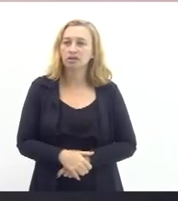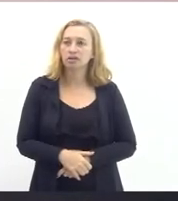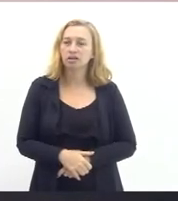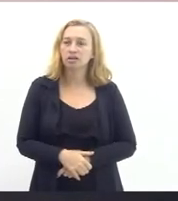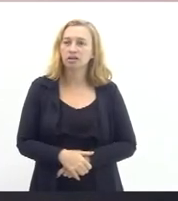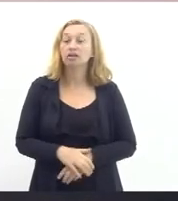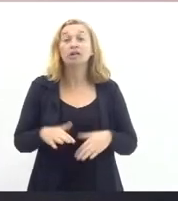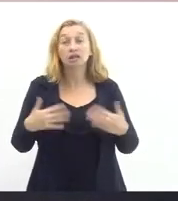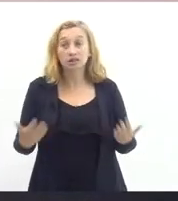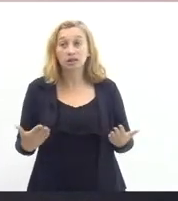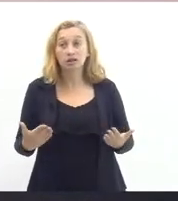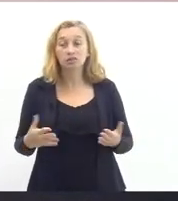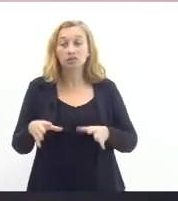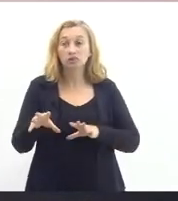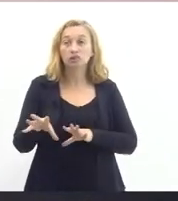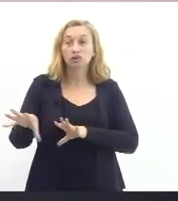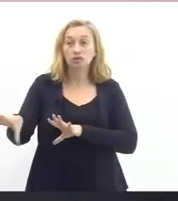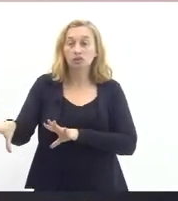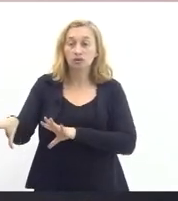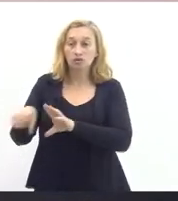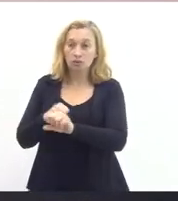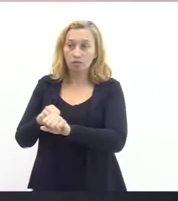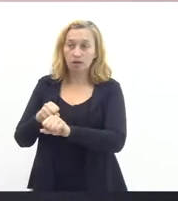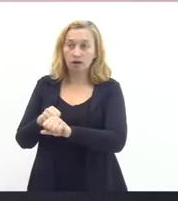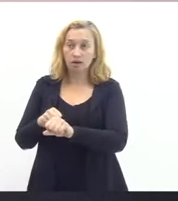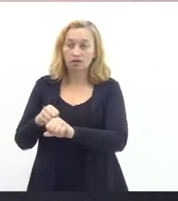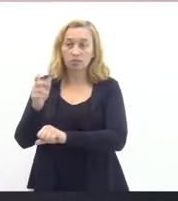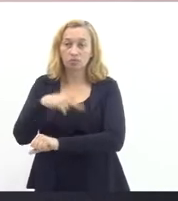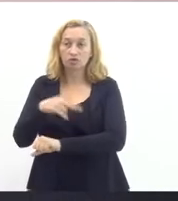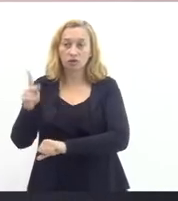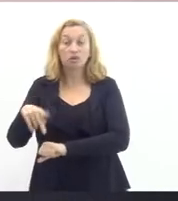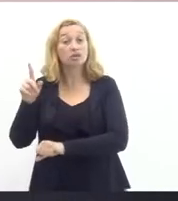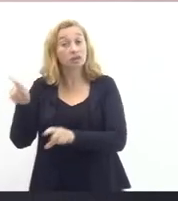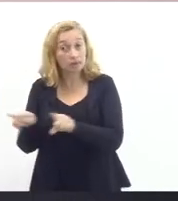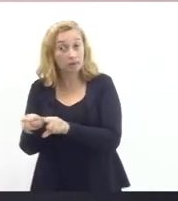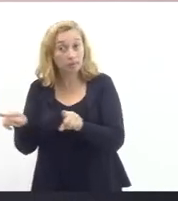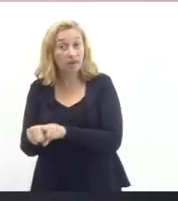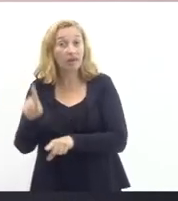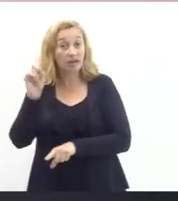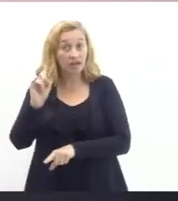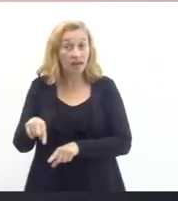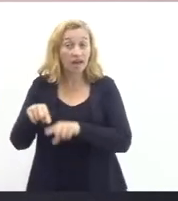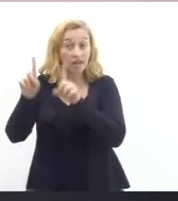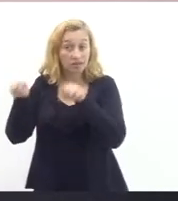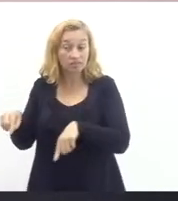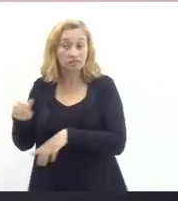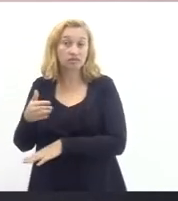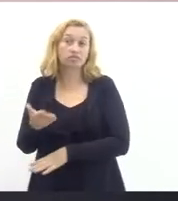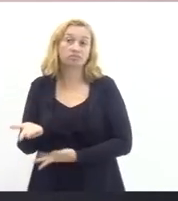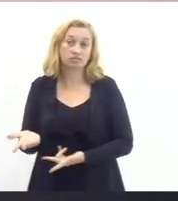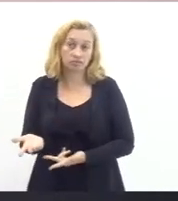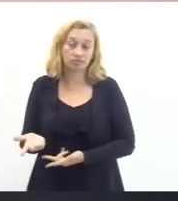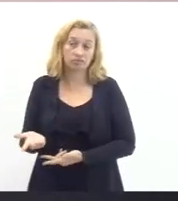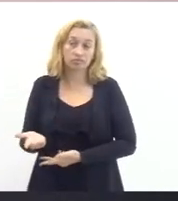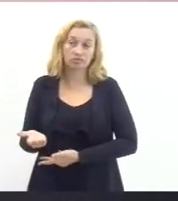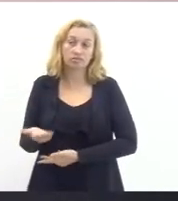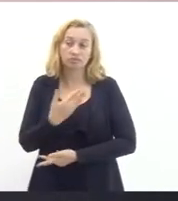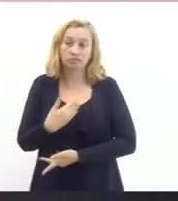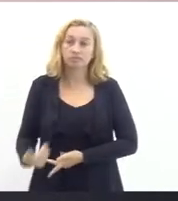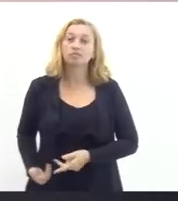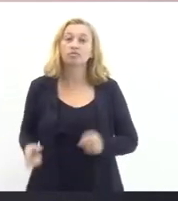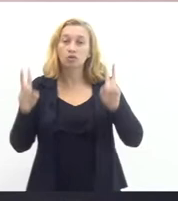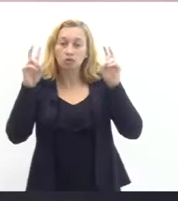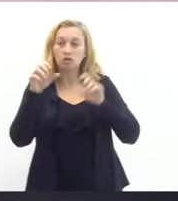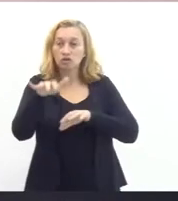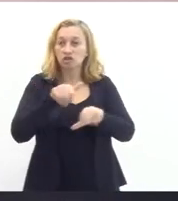então aqueles que me formaram também são servidores públicos então é quando quando o assunto é